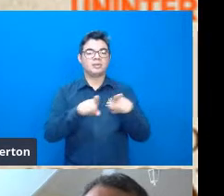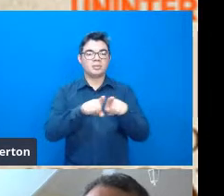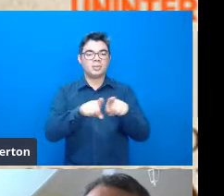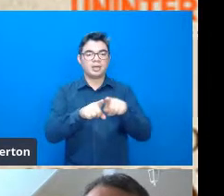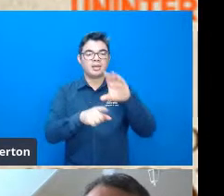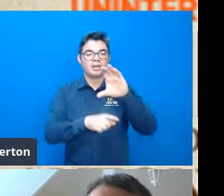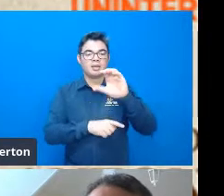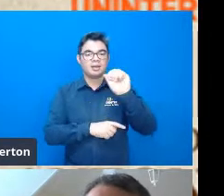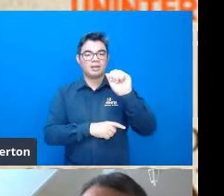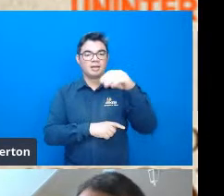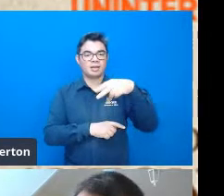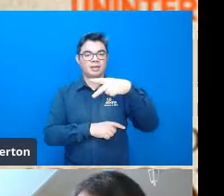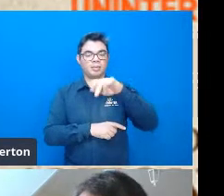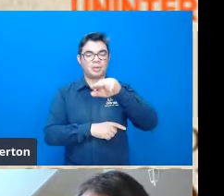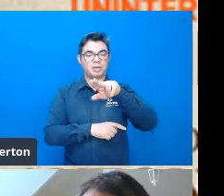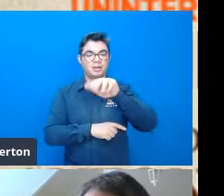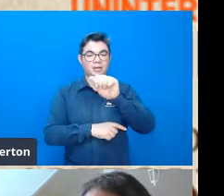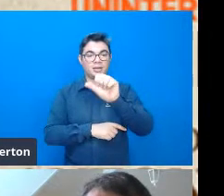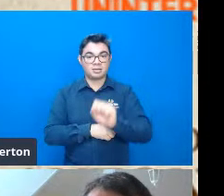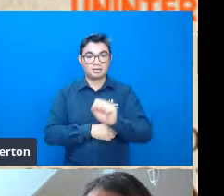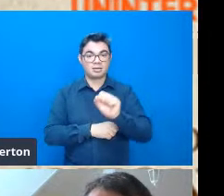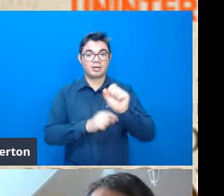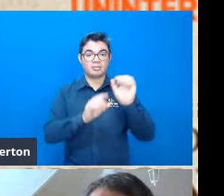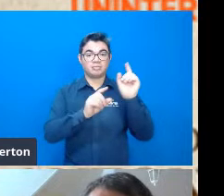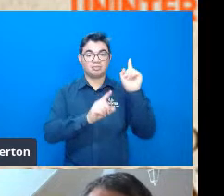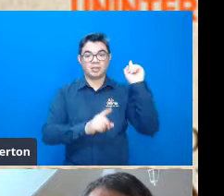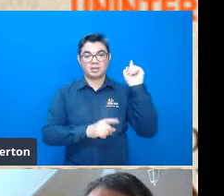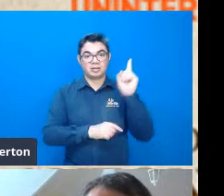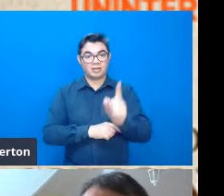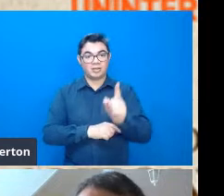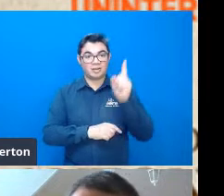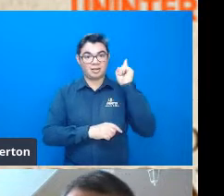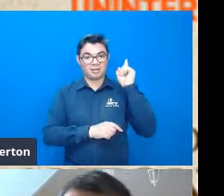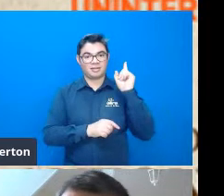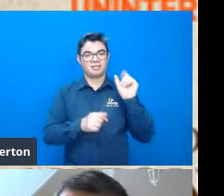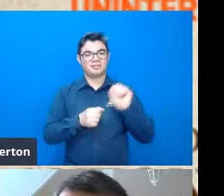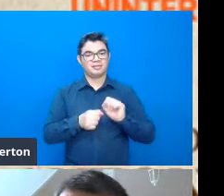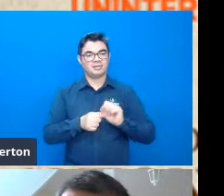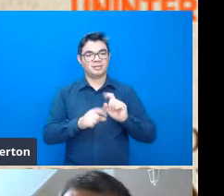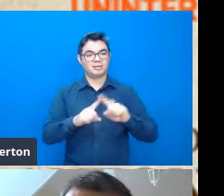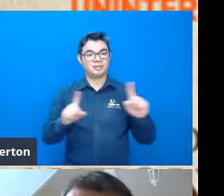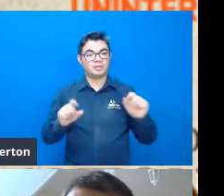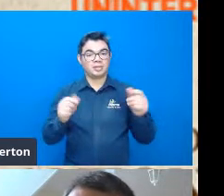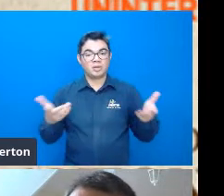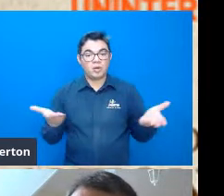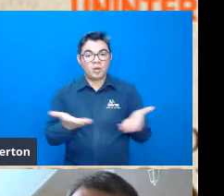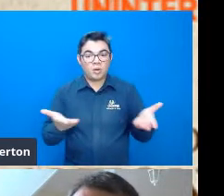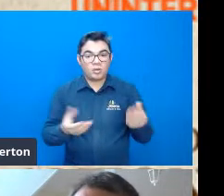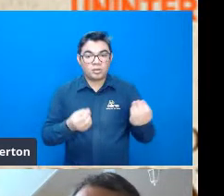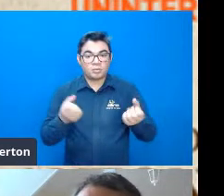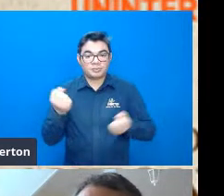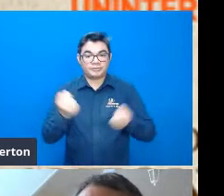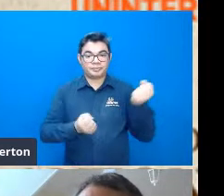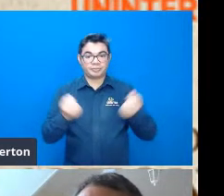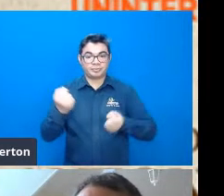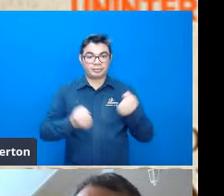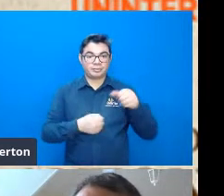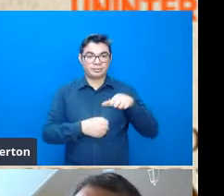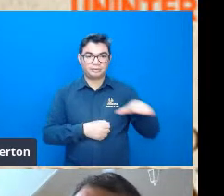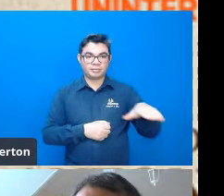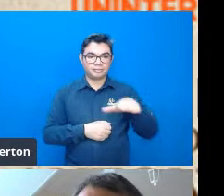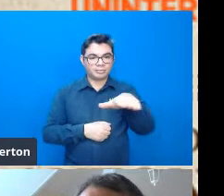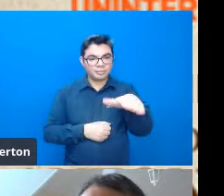Maps né e tracei a trajetória que ele fazia aproximadamente se ele fosse fazer hoje com veículos mais